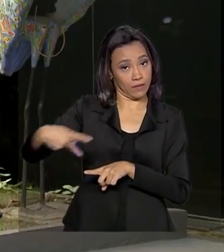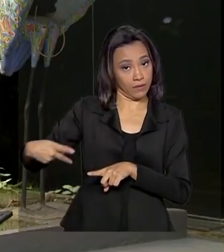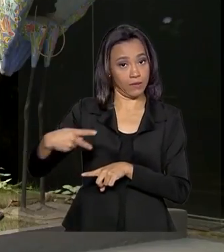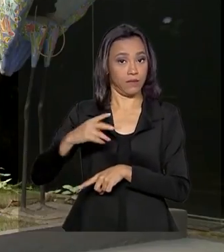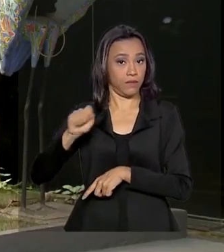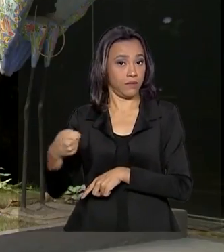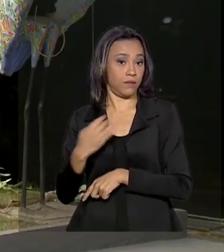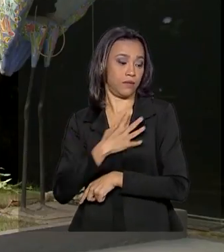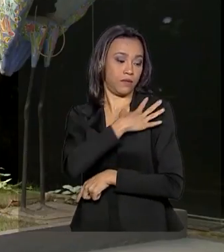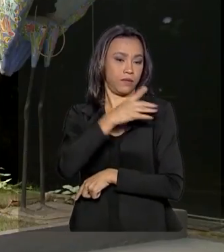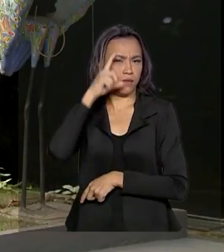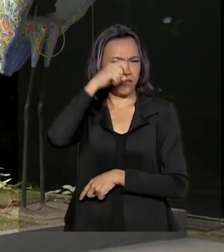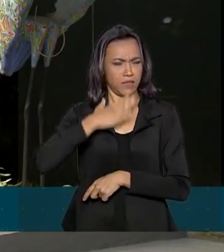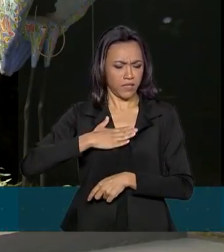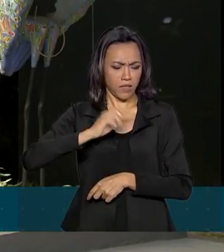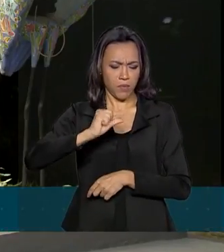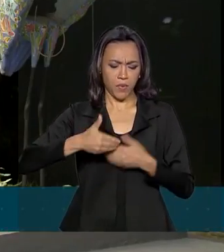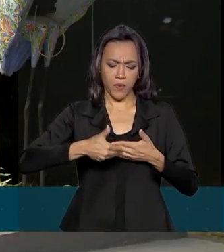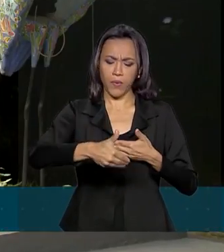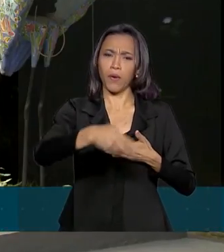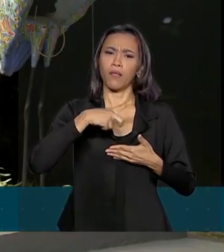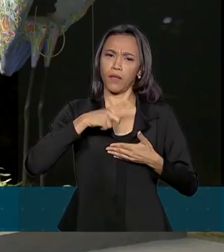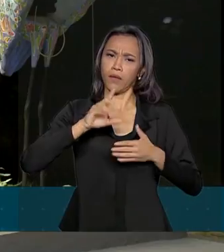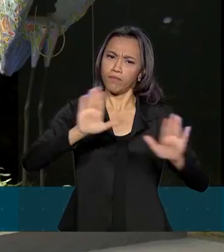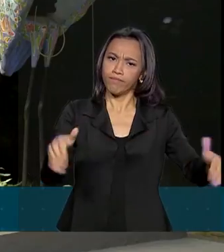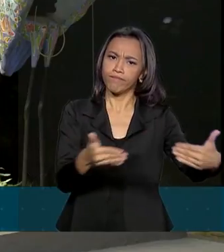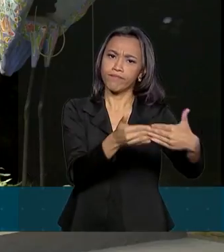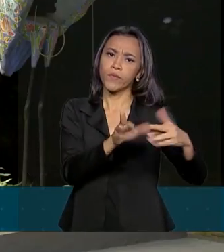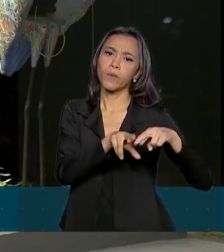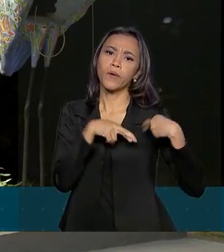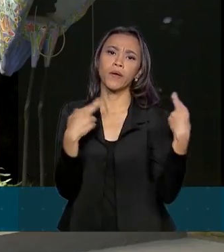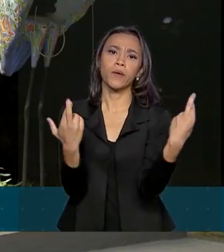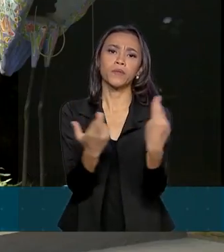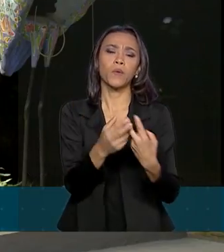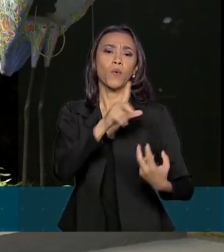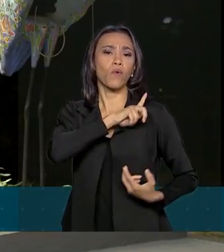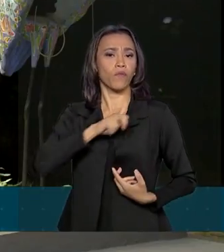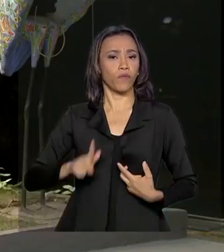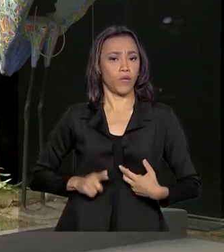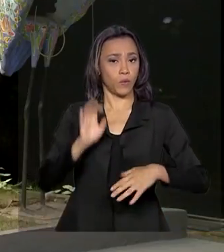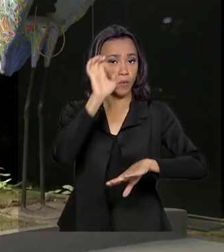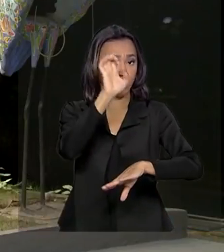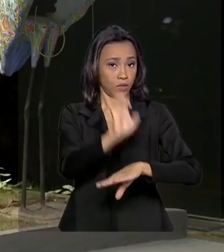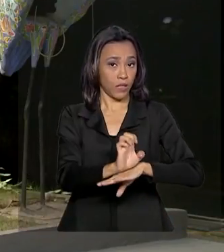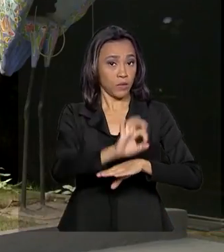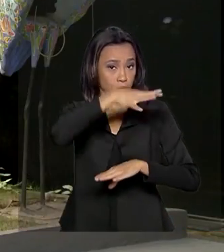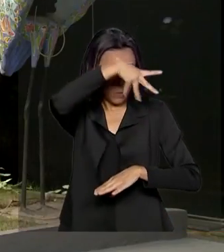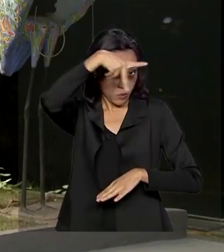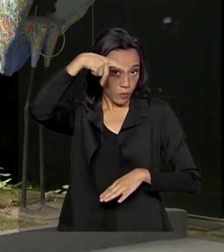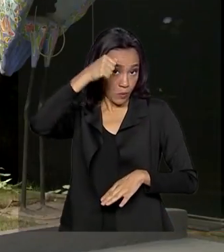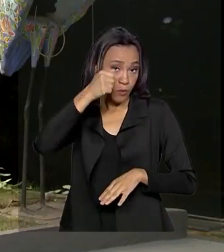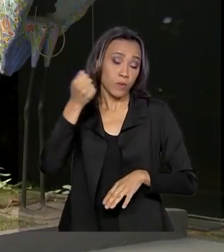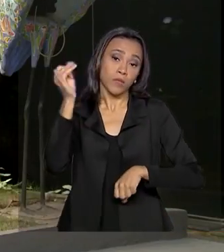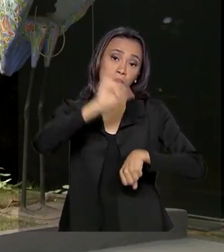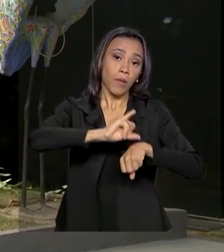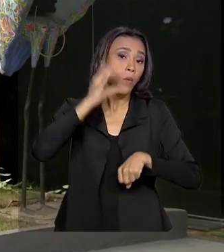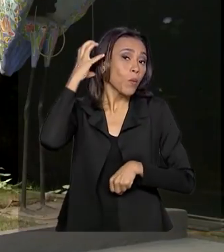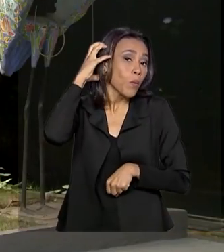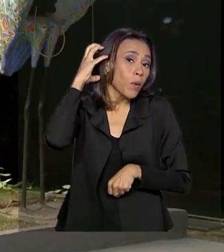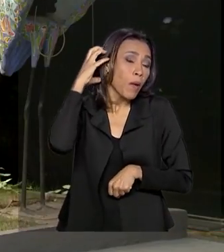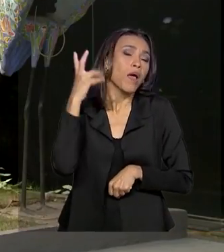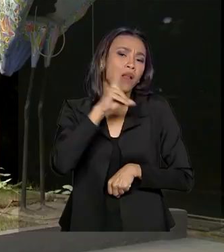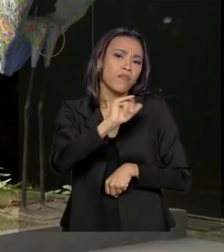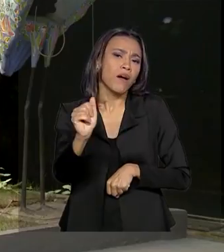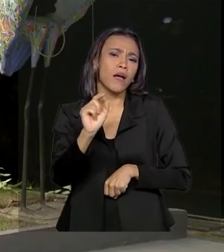reunião aqui no Palácio Paiaguas com o governador de Mato Grosso, Mauro Mendes. Ele vai colher sugestões sobre o funcionamento da